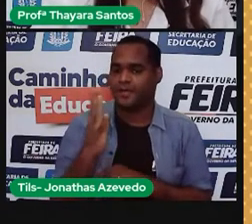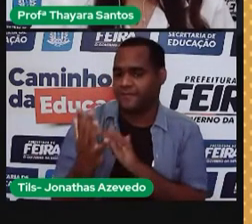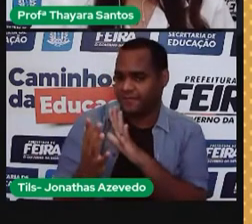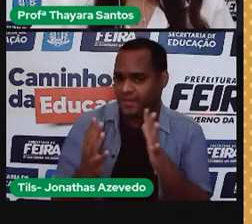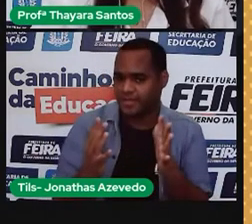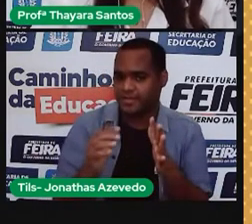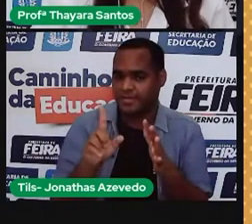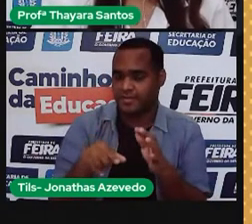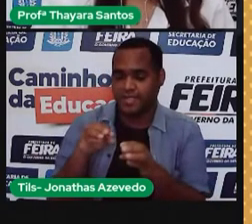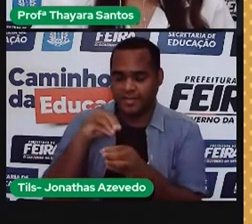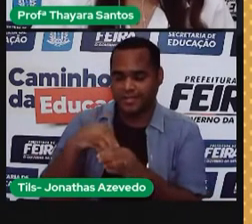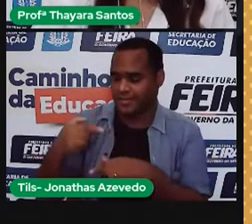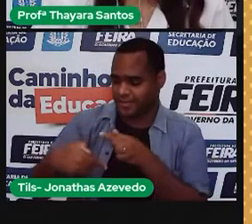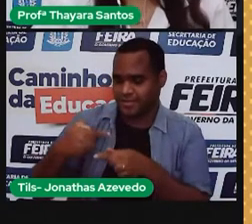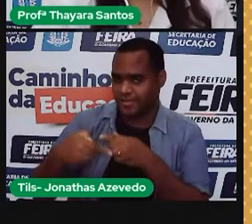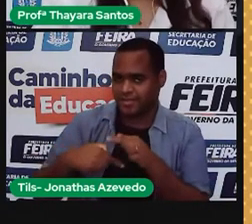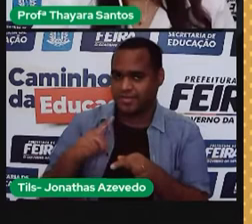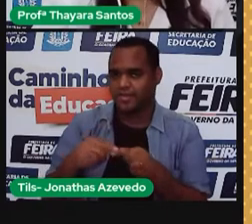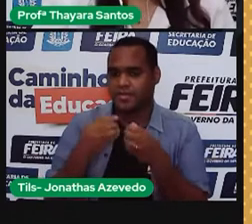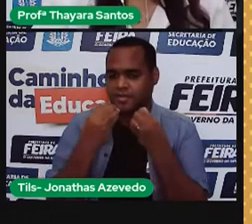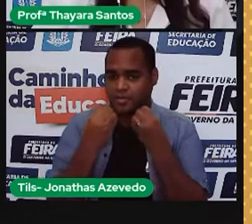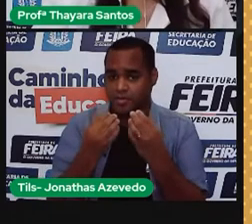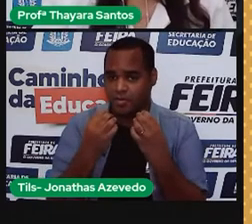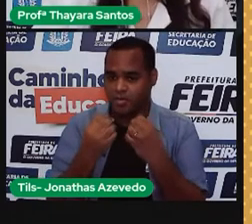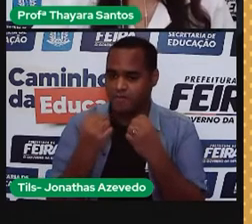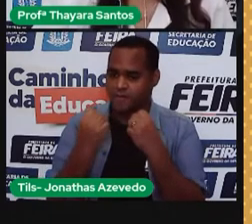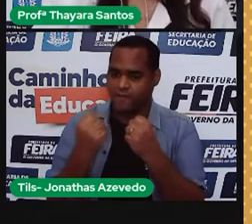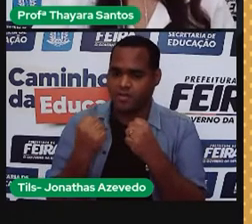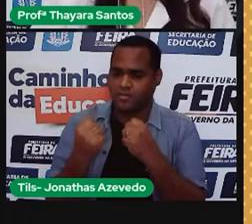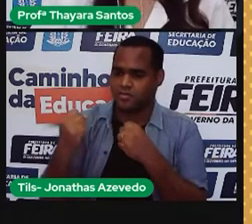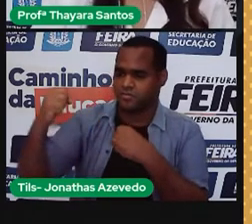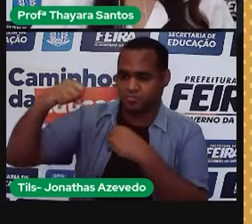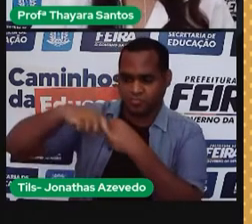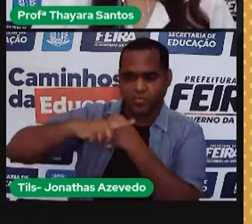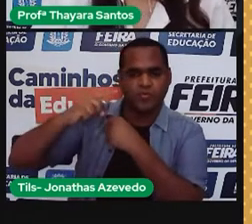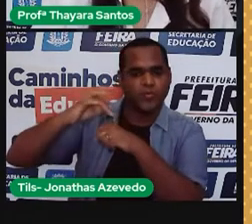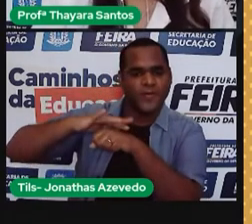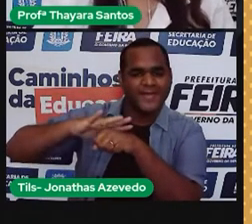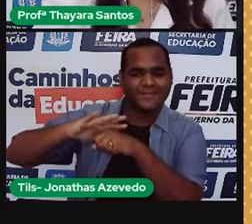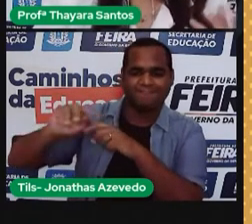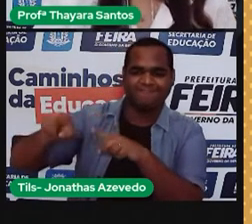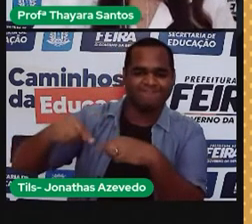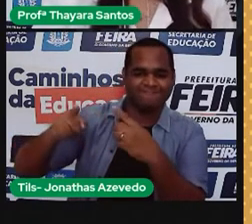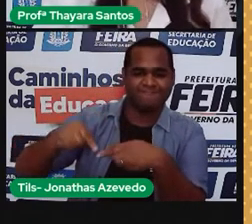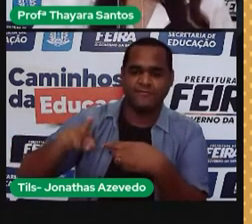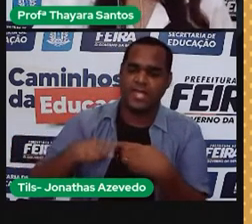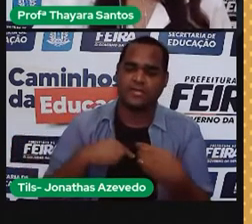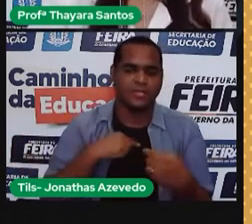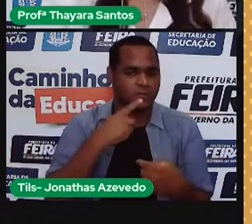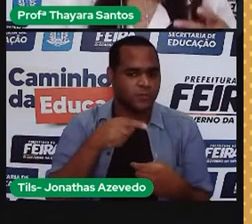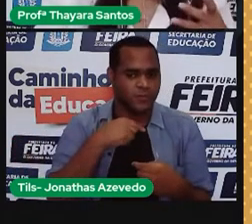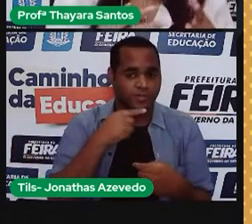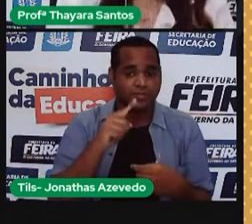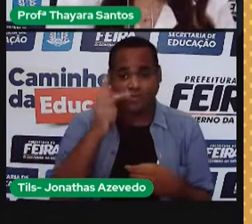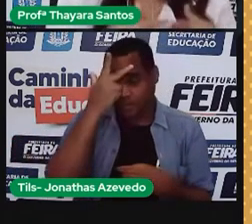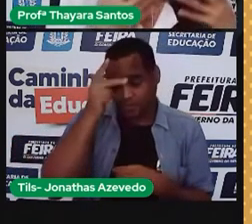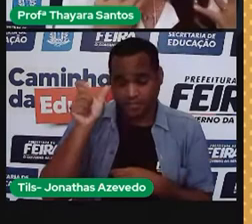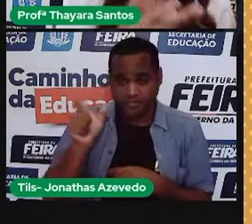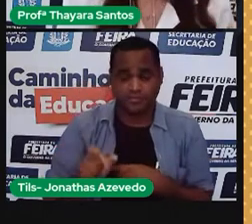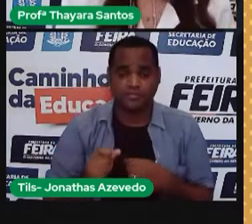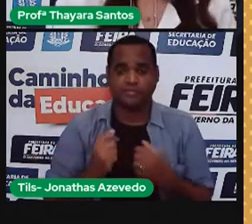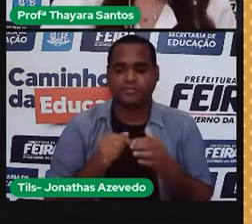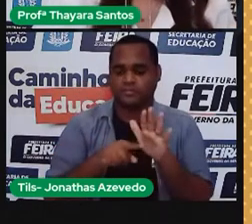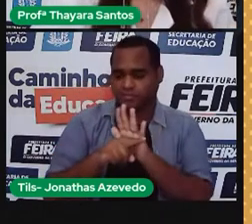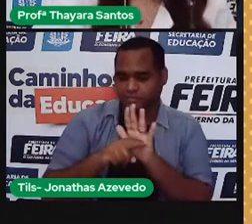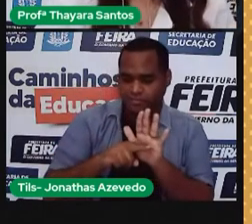característica genética que faz com que ela não seja resistente à praga. O que é que os produtores podem fazer? Podem pedir para lá,